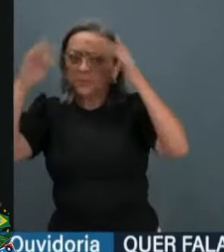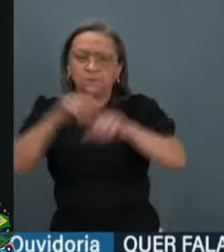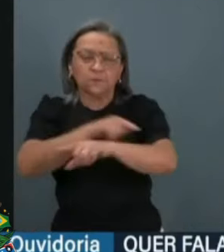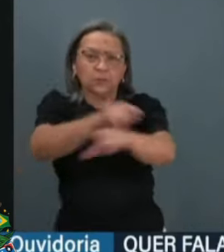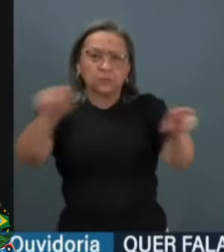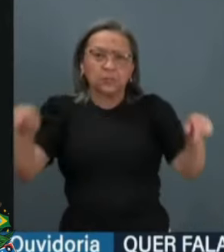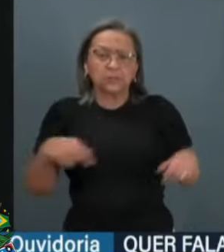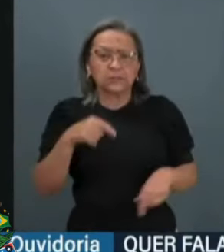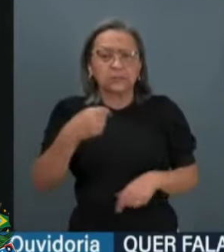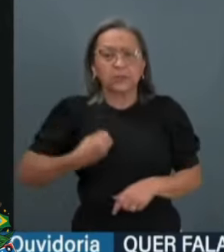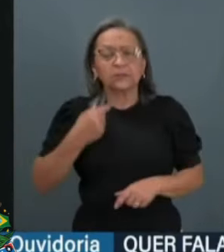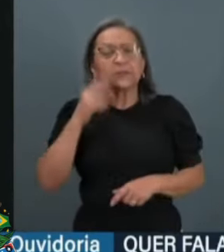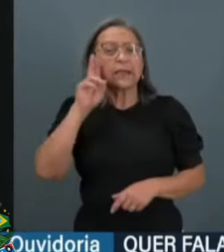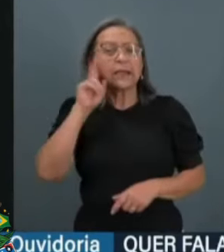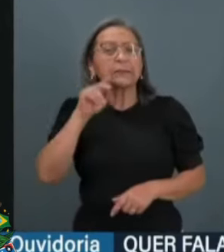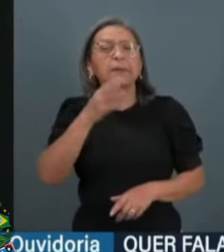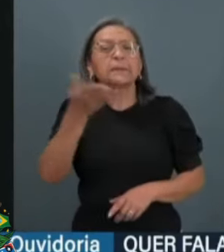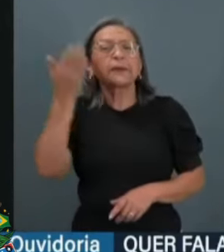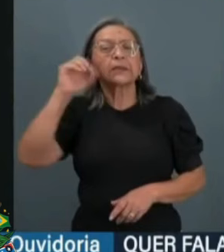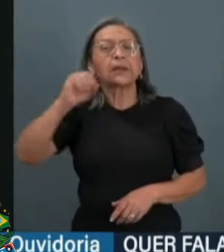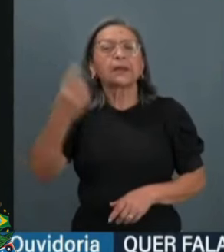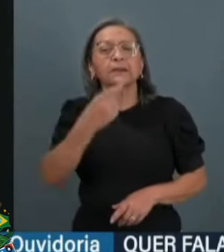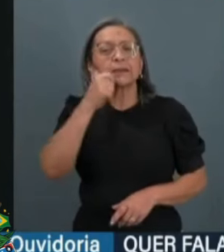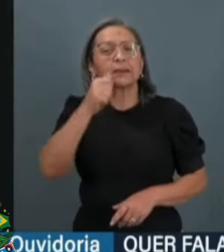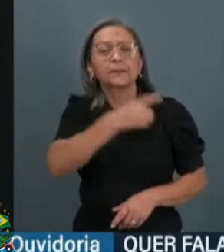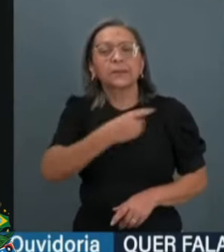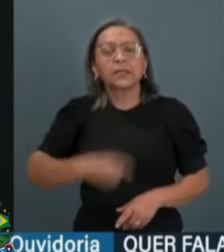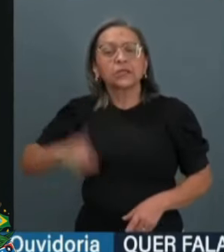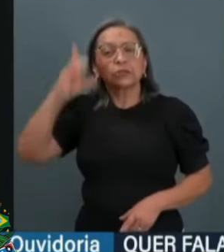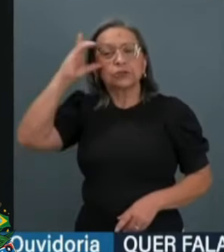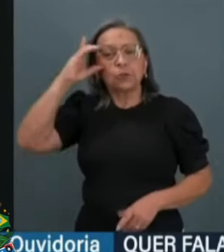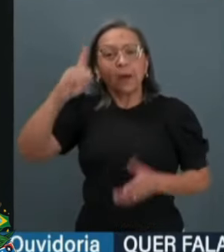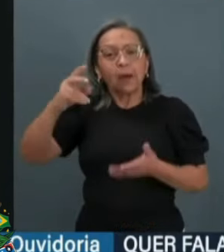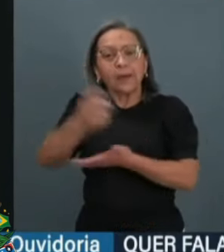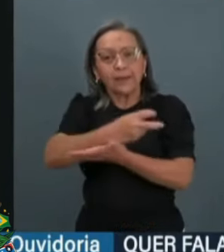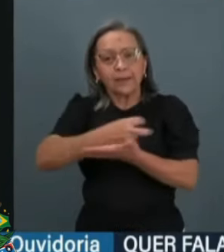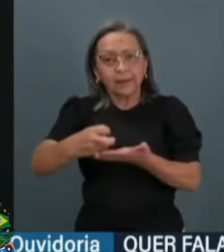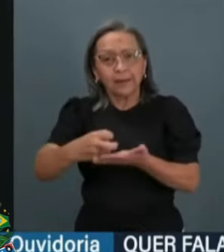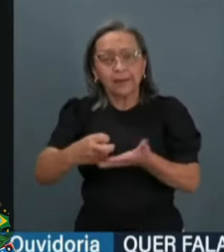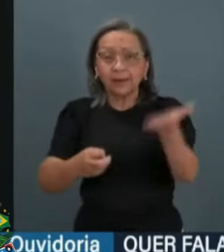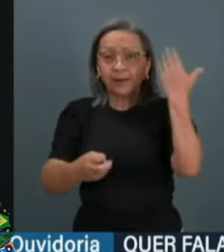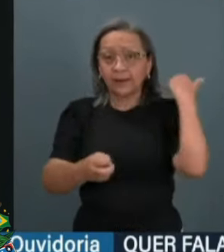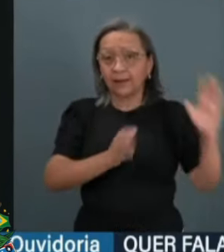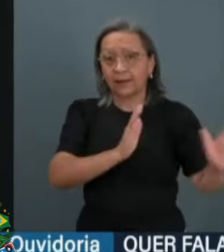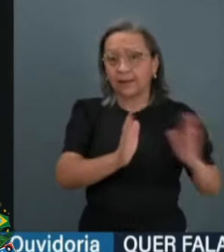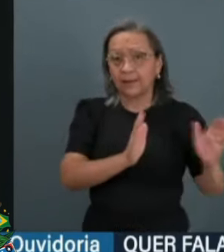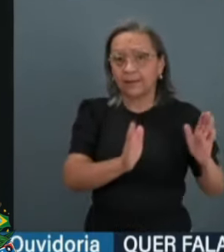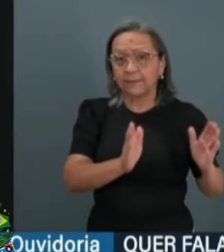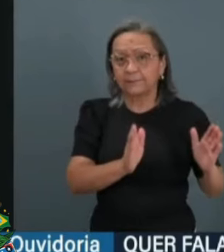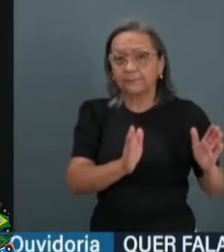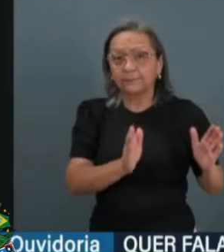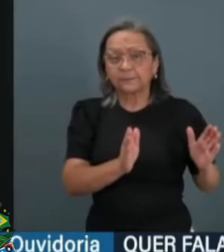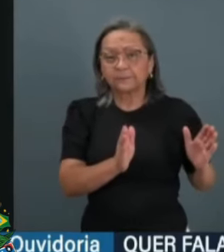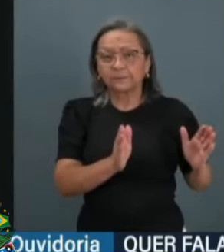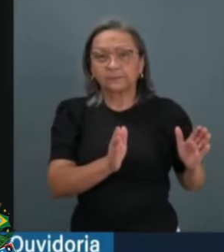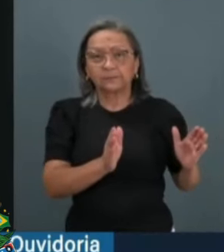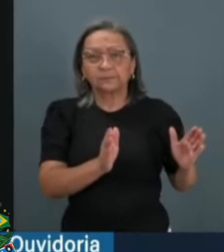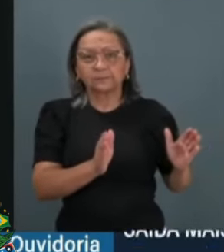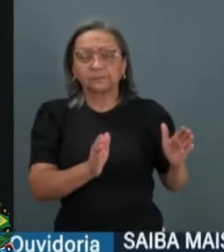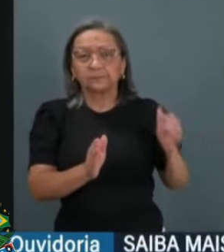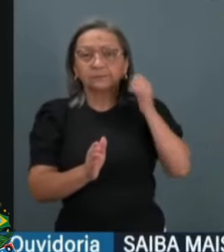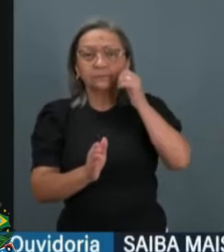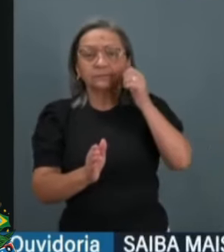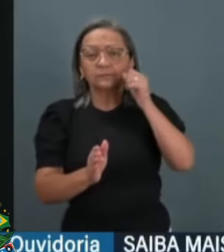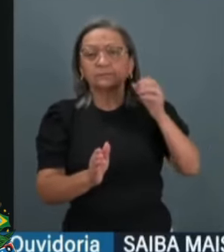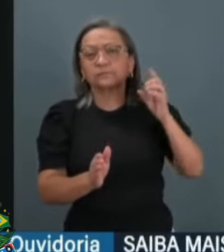se recordam no impeachment da ex-presidente Dilma. Na época, a deputada Janaína